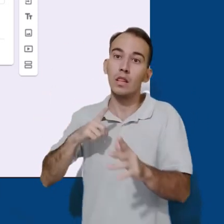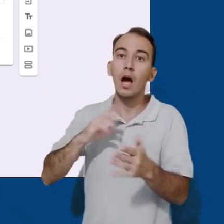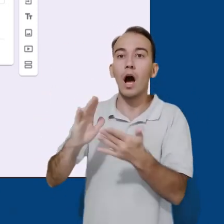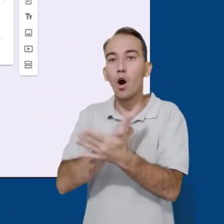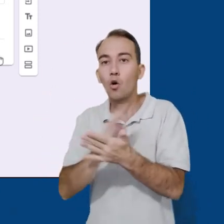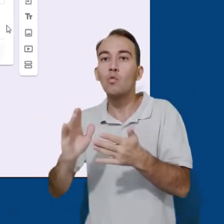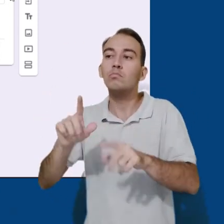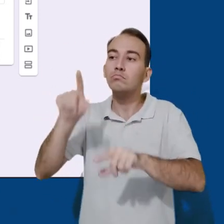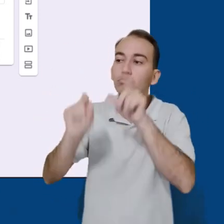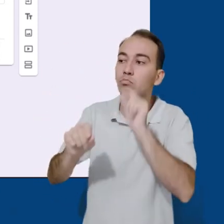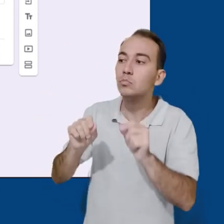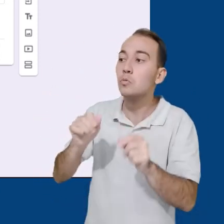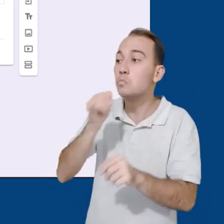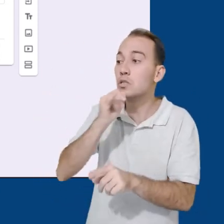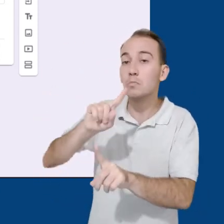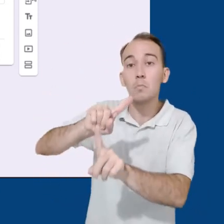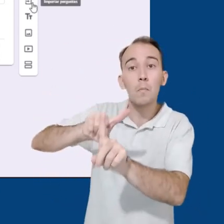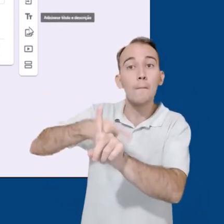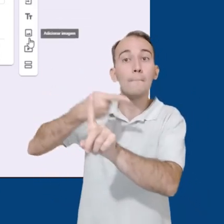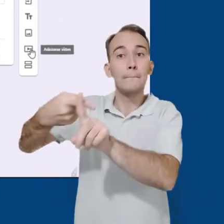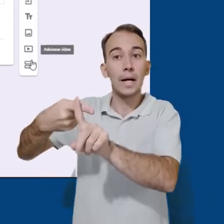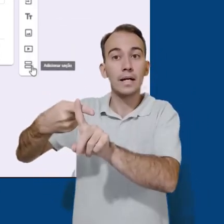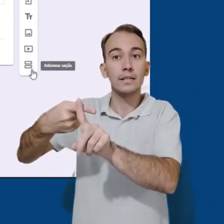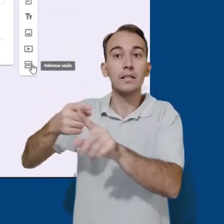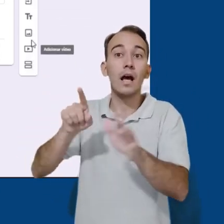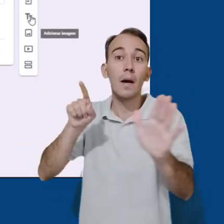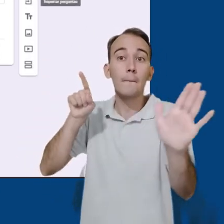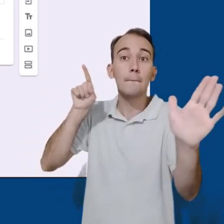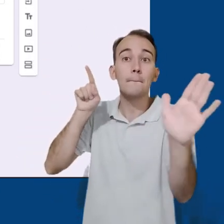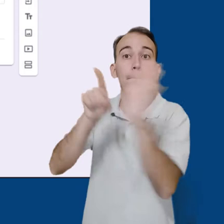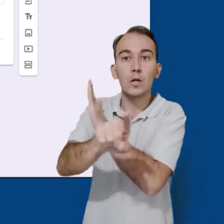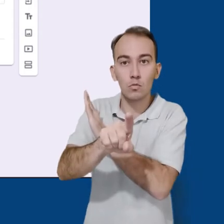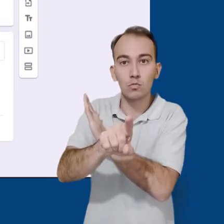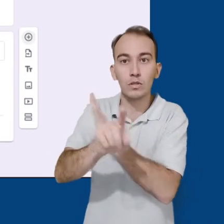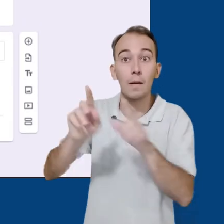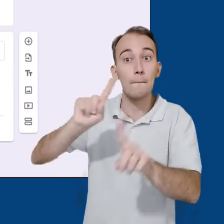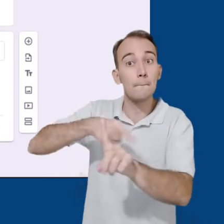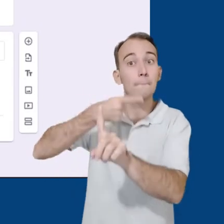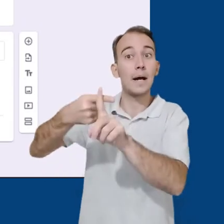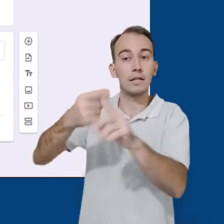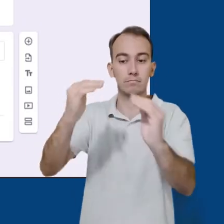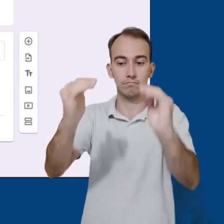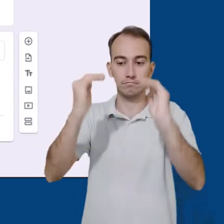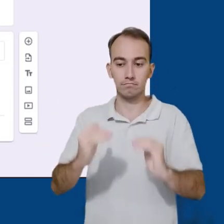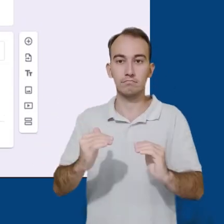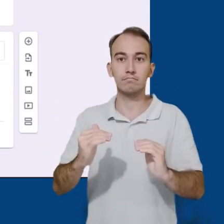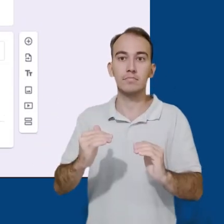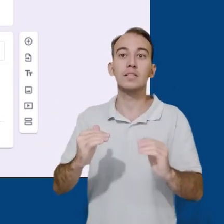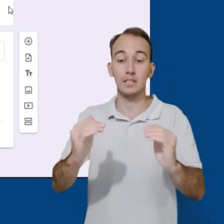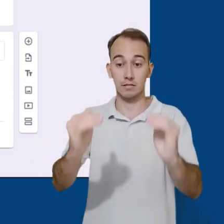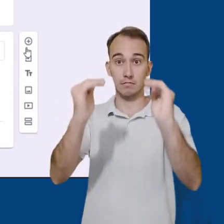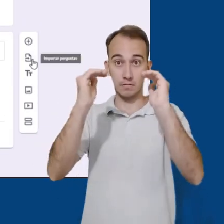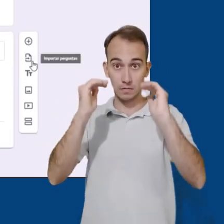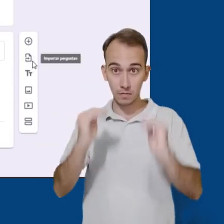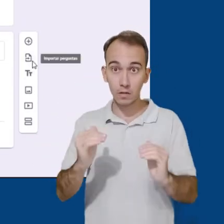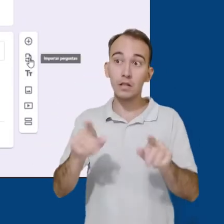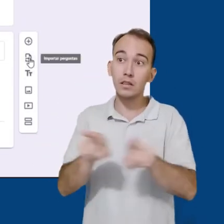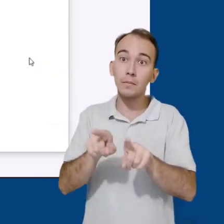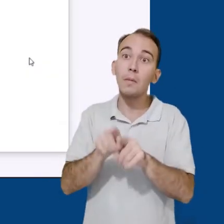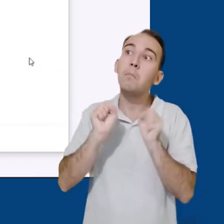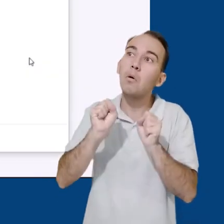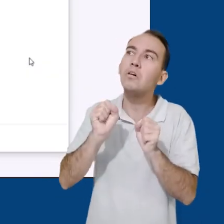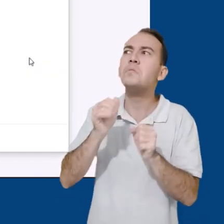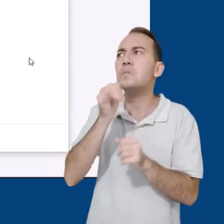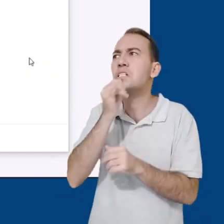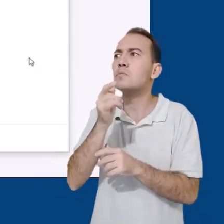perguntas, temos algumas opções. O símbolo de mais adiciona um campo de pergunta ao nosso formulário. Abaixo